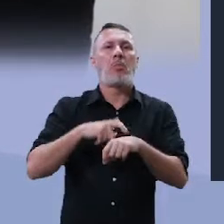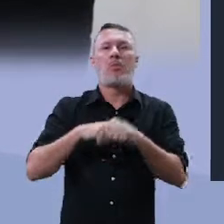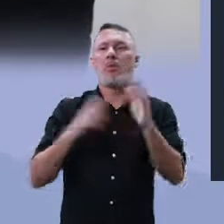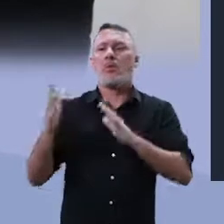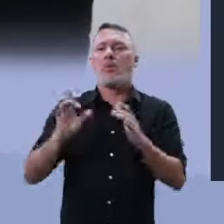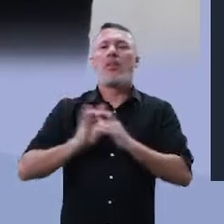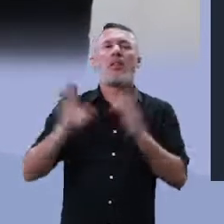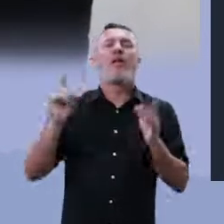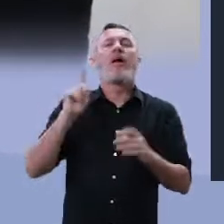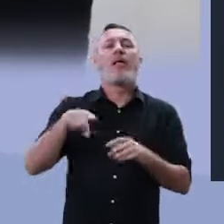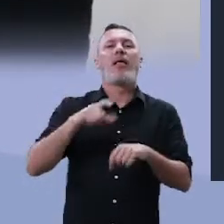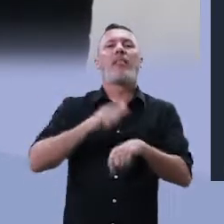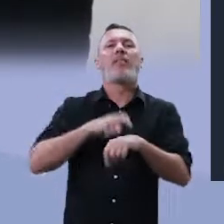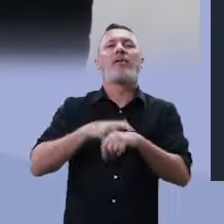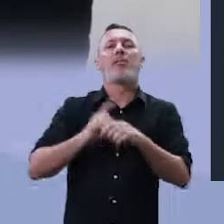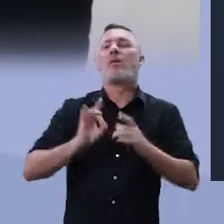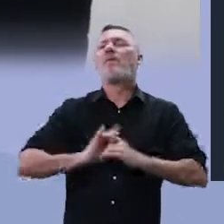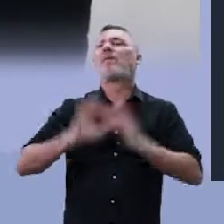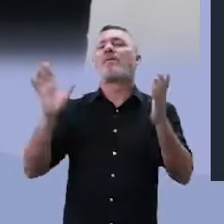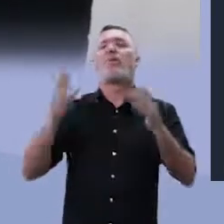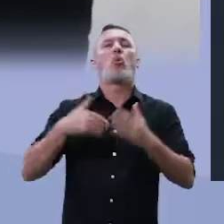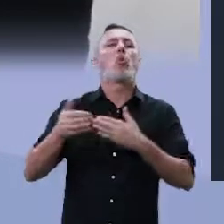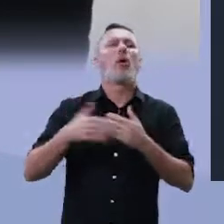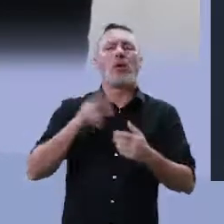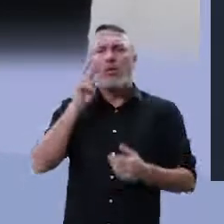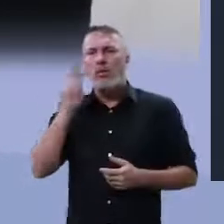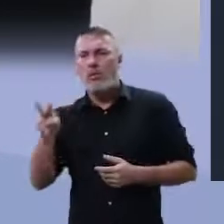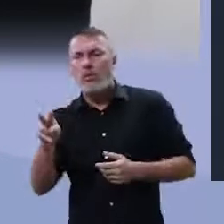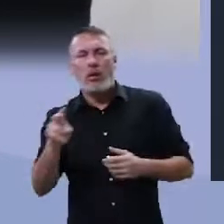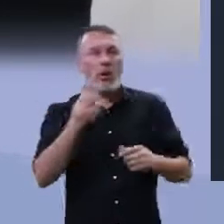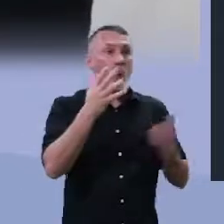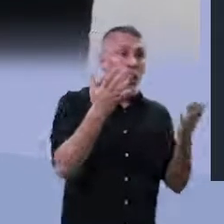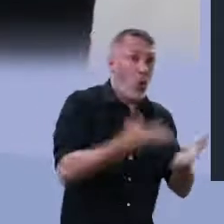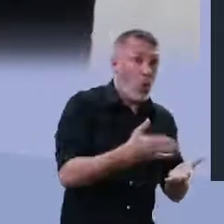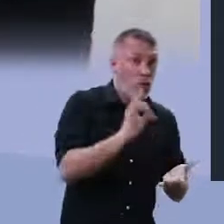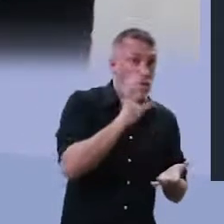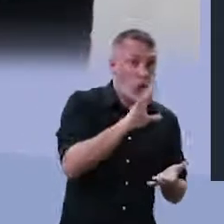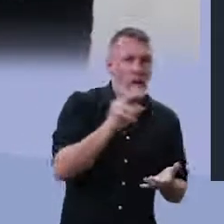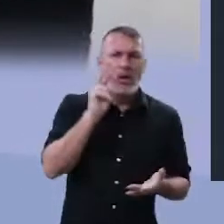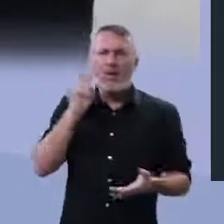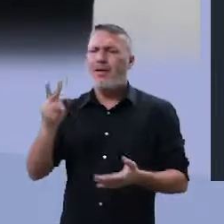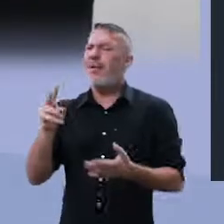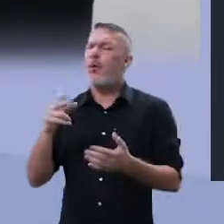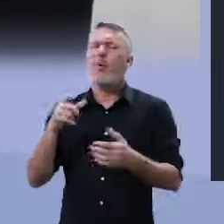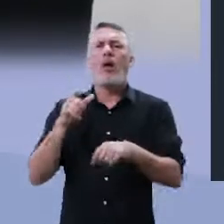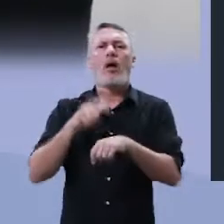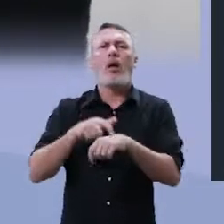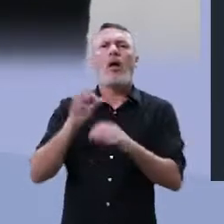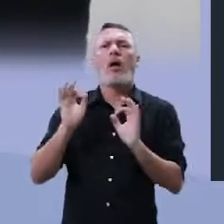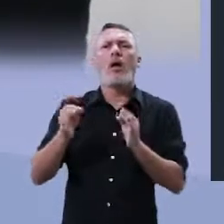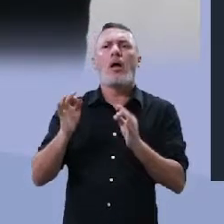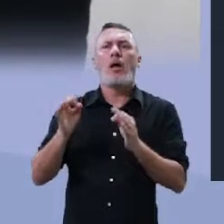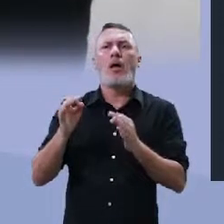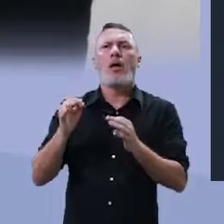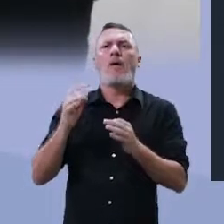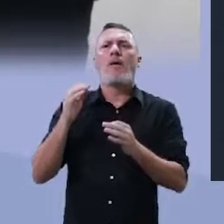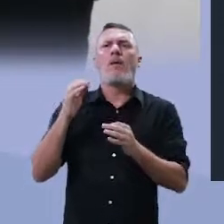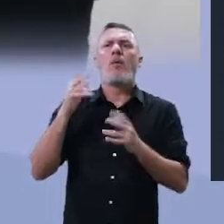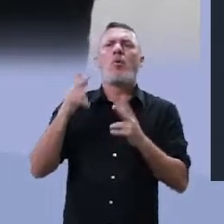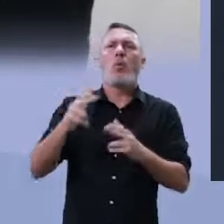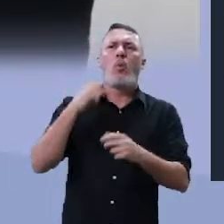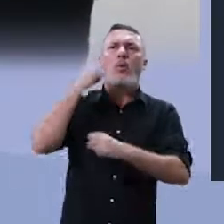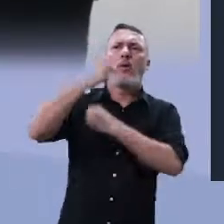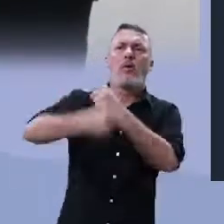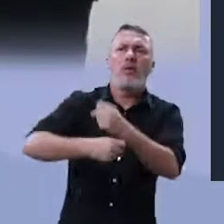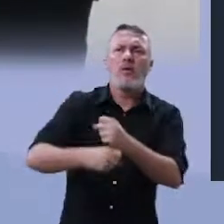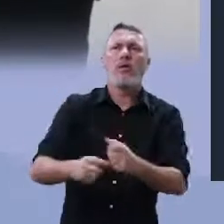atemporal? O que é atemporal? Não tem tempo, não tem espaço, tem valor agora ou daqui